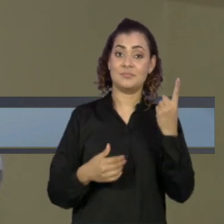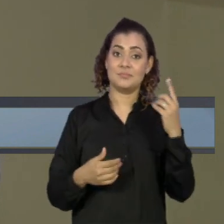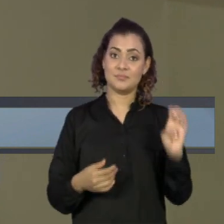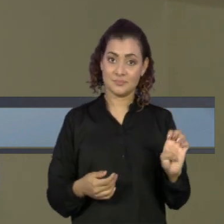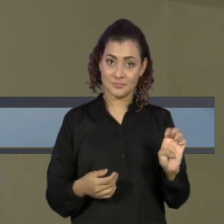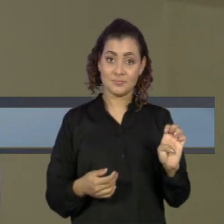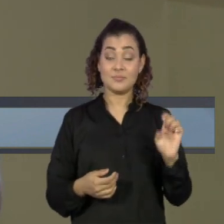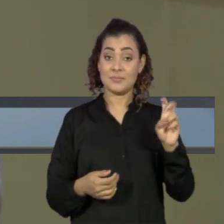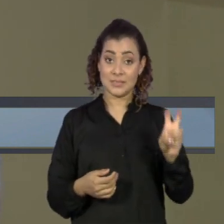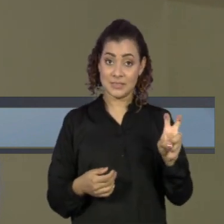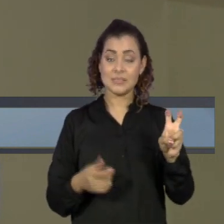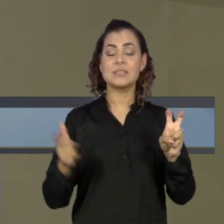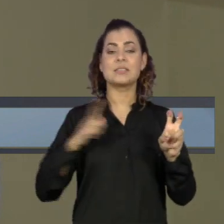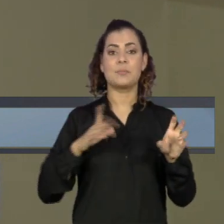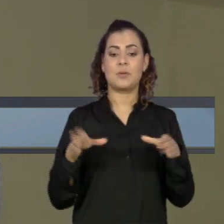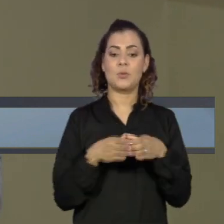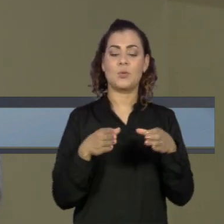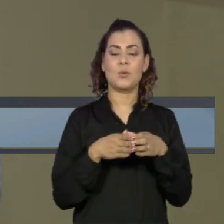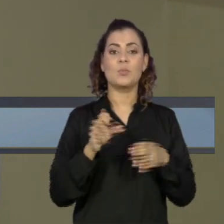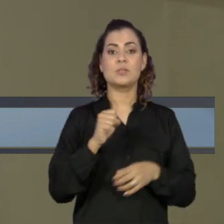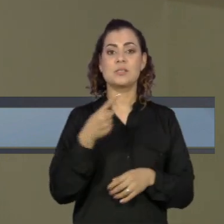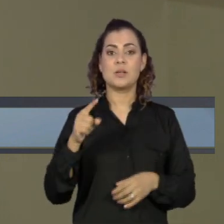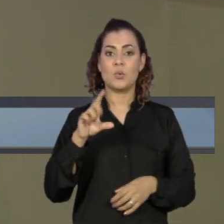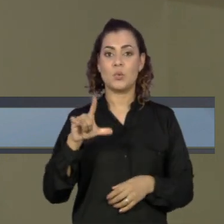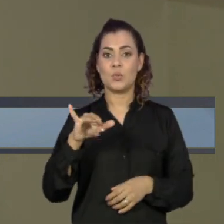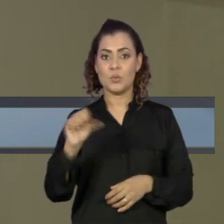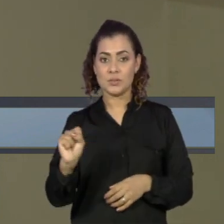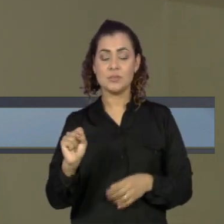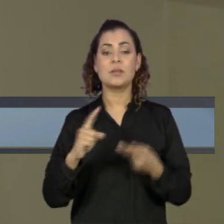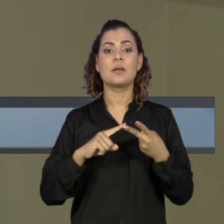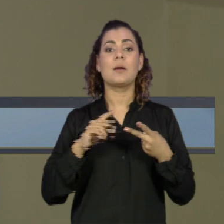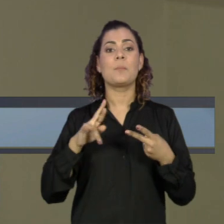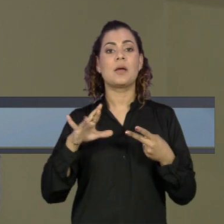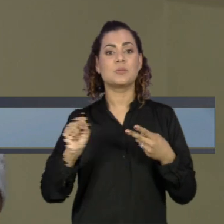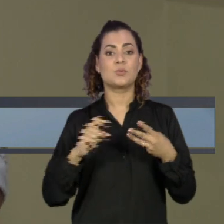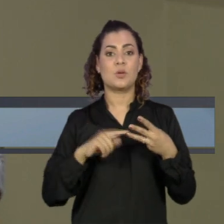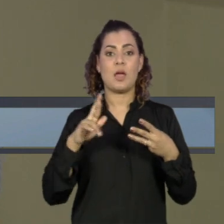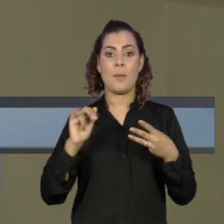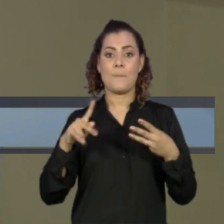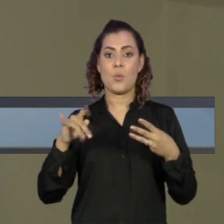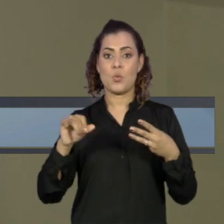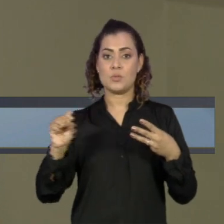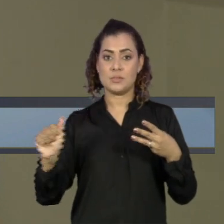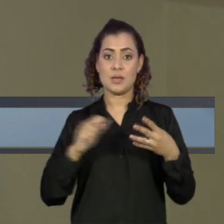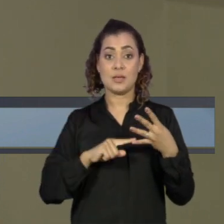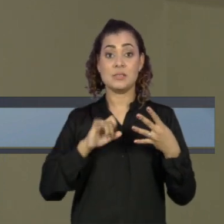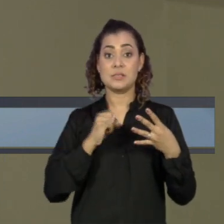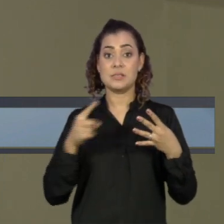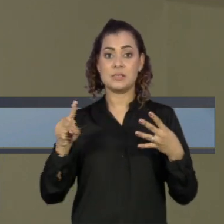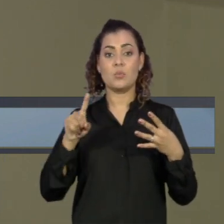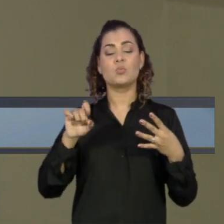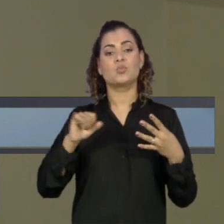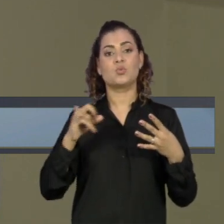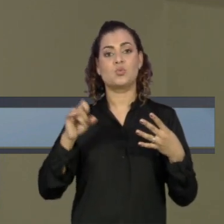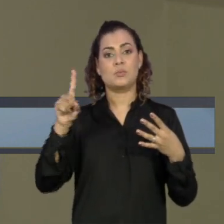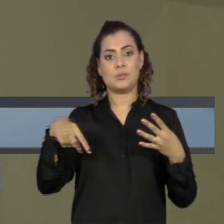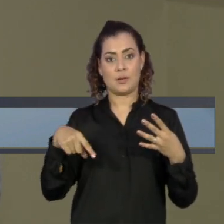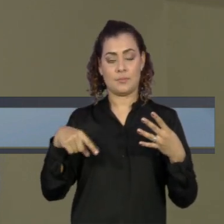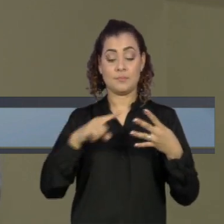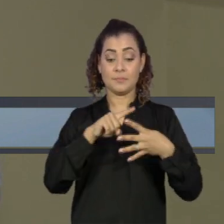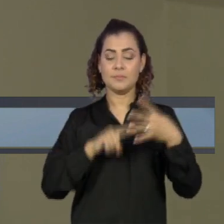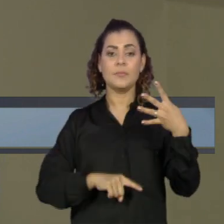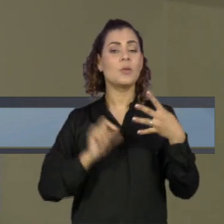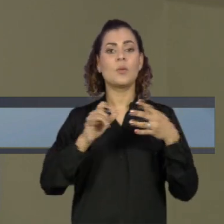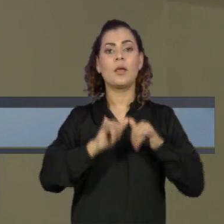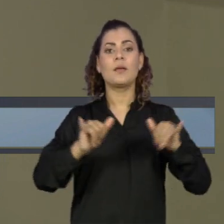organizações parceiras nos municípios de São Luís, Passo do Lumiar, Raposa e São José de Ribamar. A doação vai acontecer por meio da